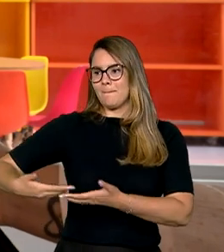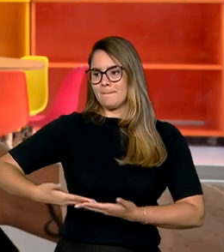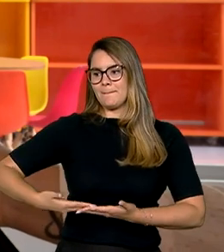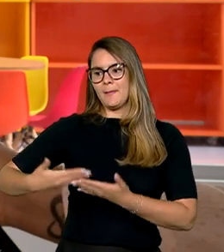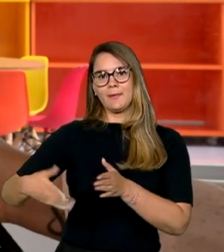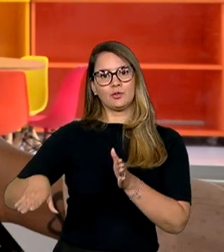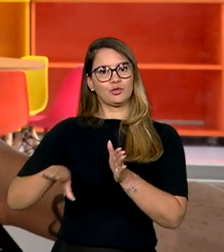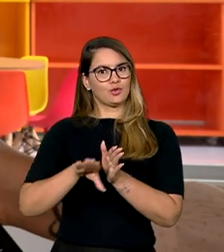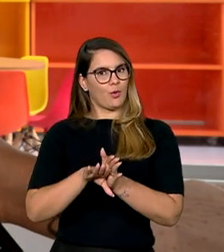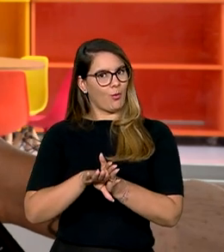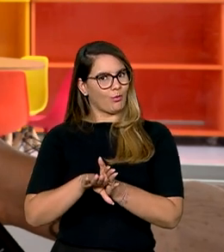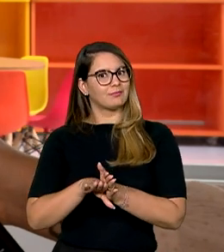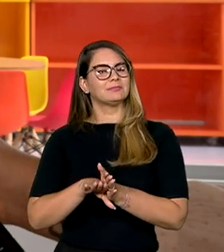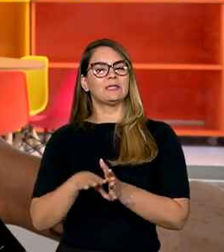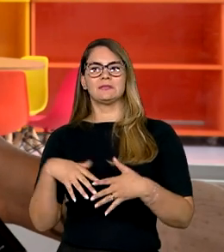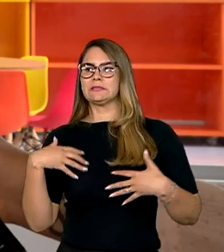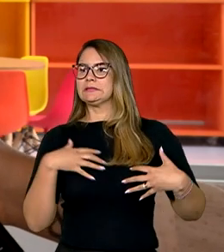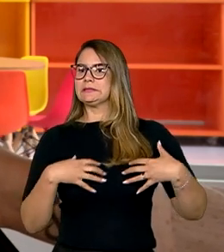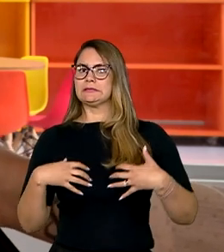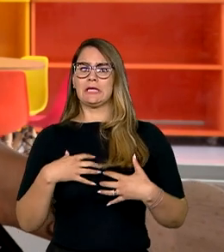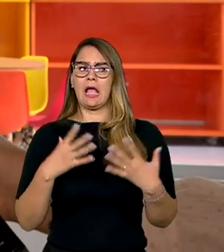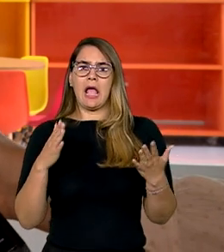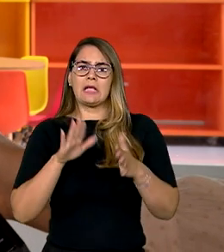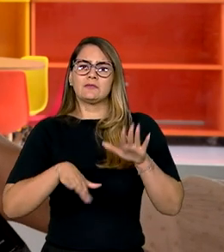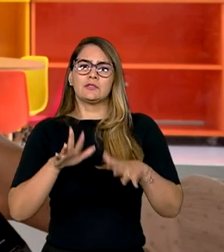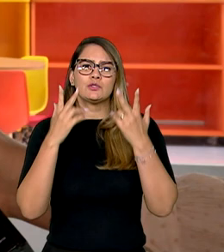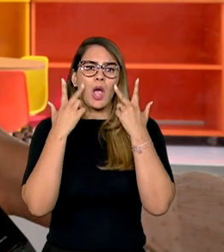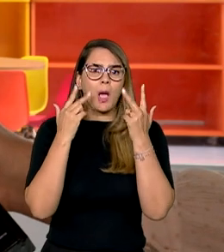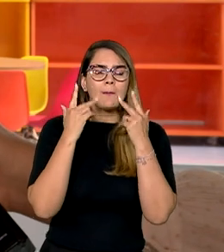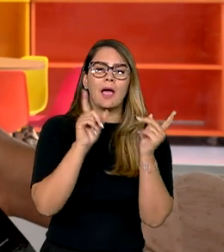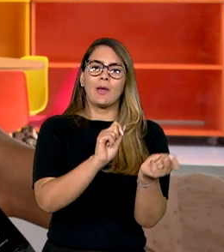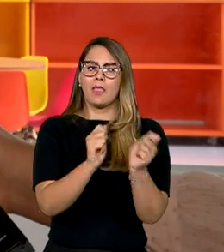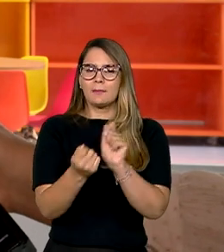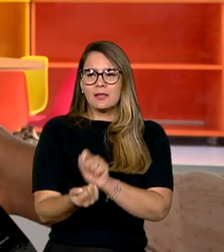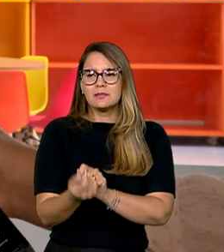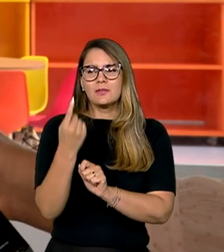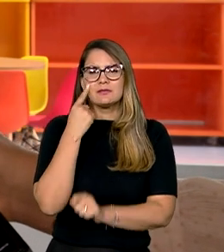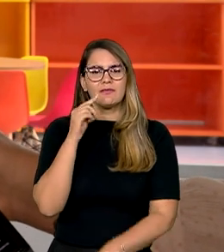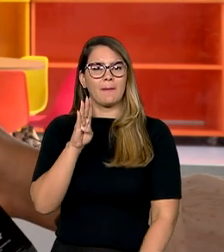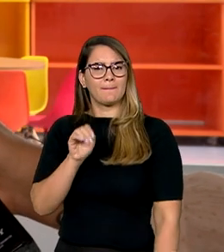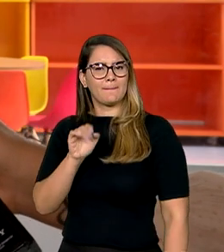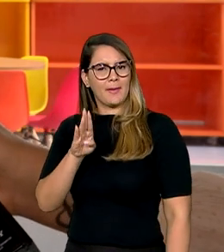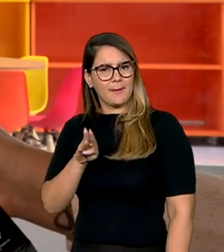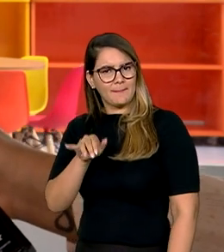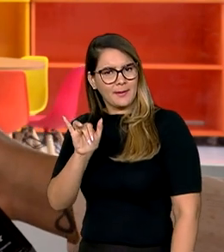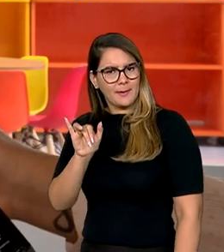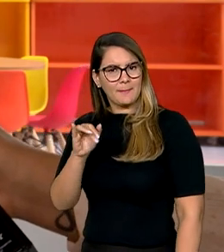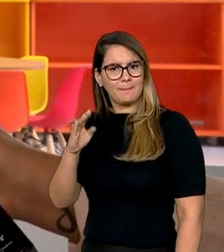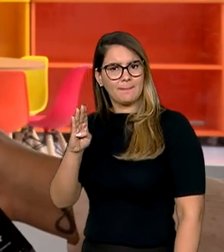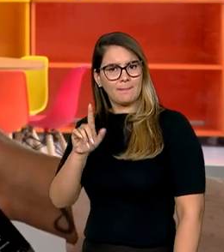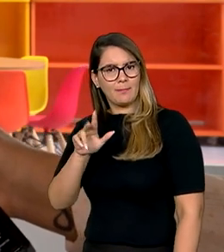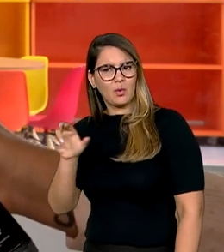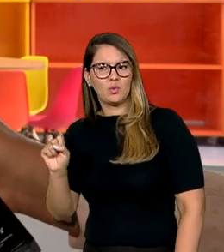sendo um momento de crise, às vezes uma crise normal de adaptação, que a gente vê aqueles casos de baby blues, né, que é um